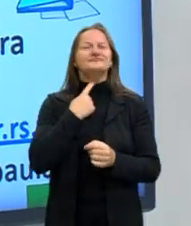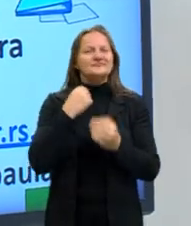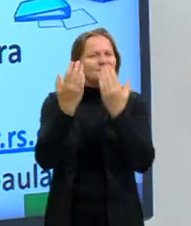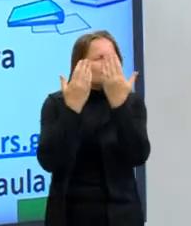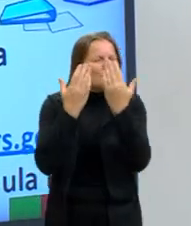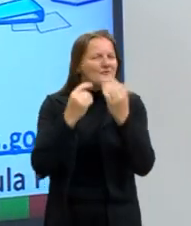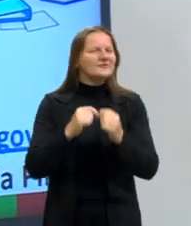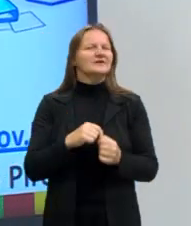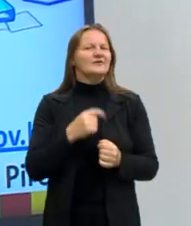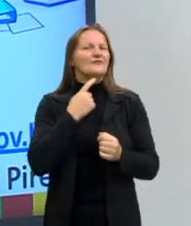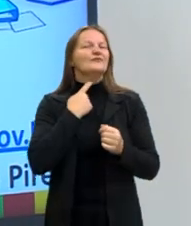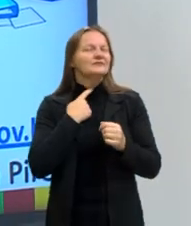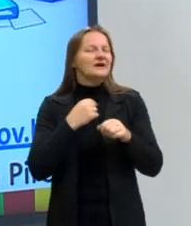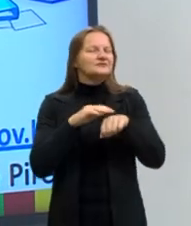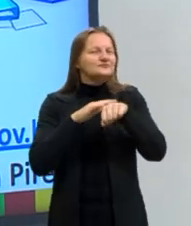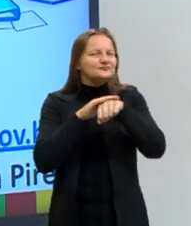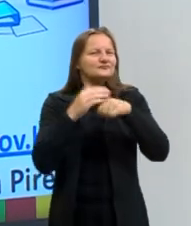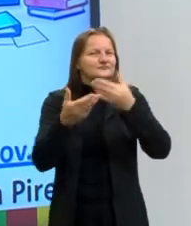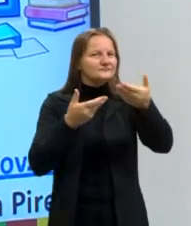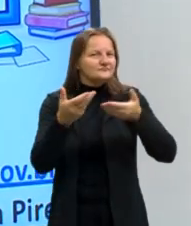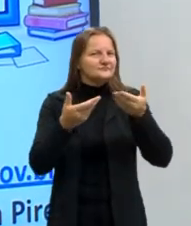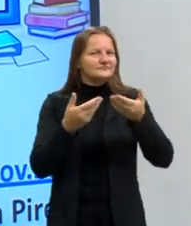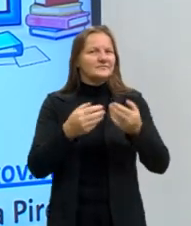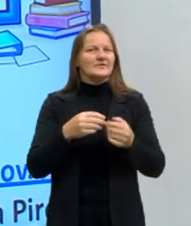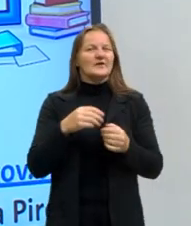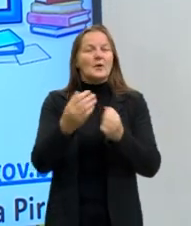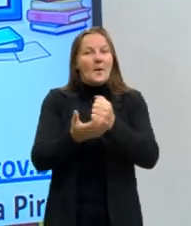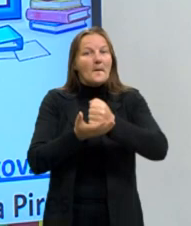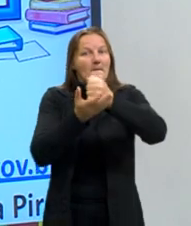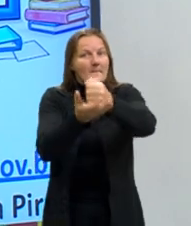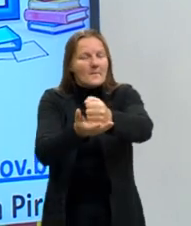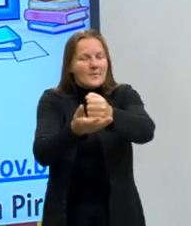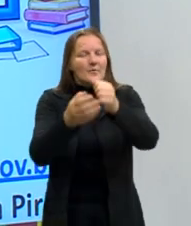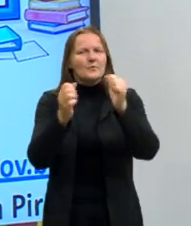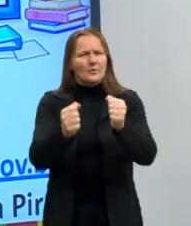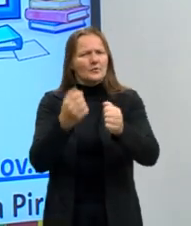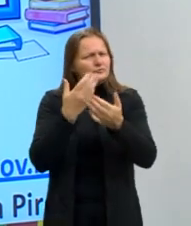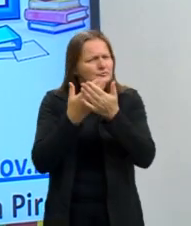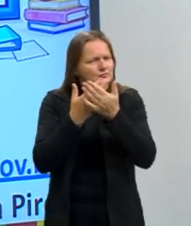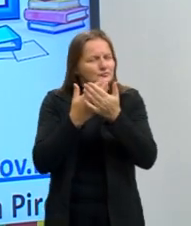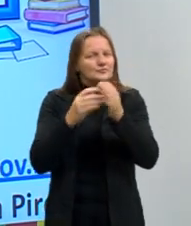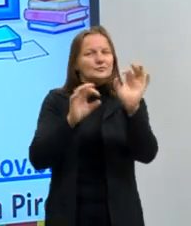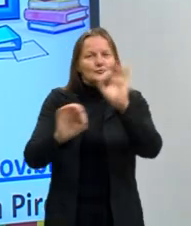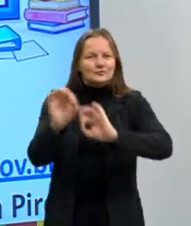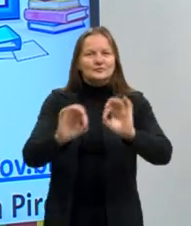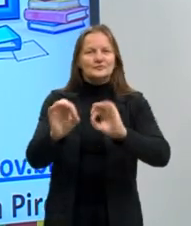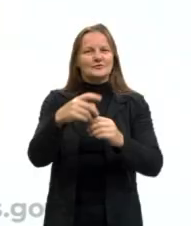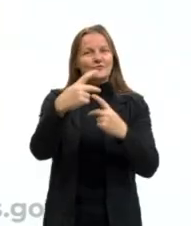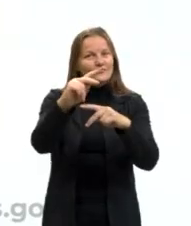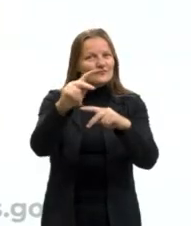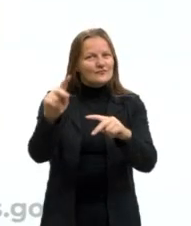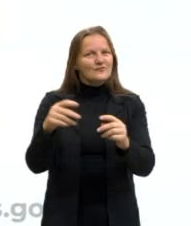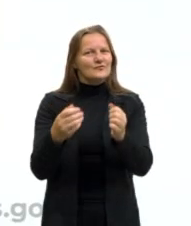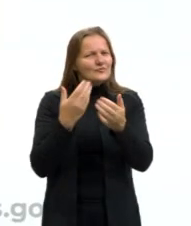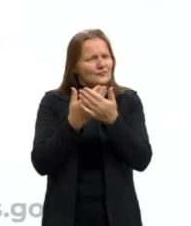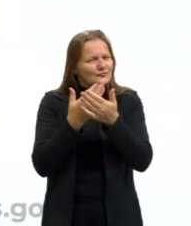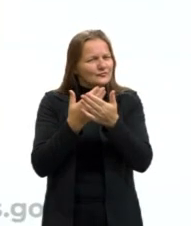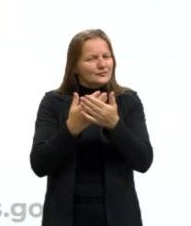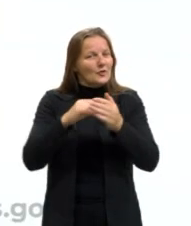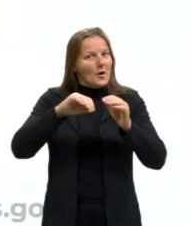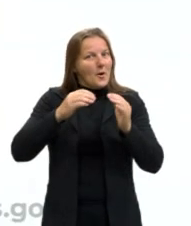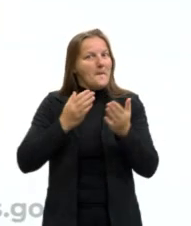alguma dúvida ou queiram alguma ajuda aí no estudo, na organização de vocês para o estudo e